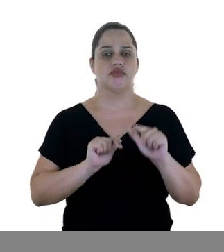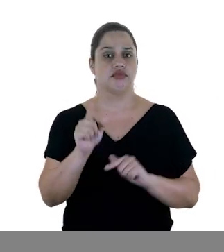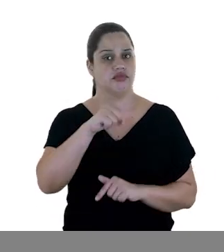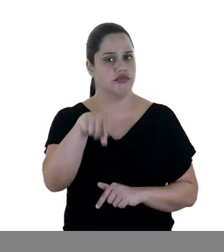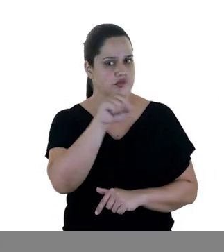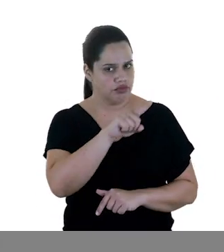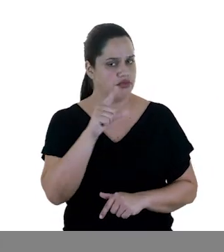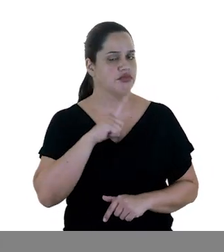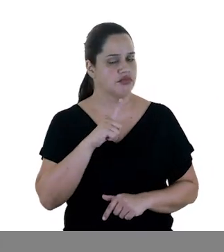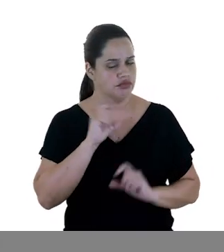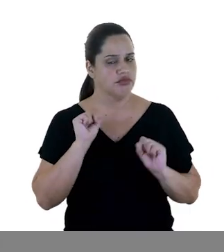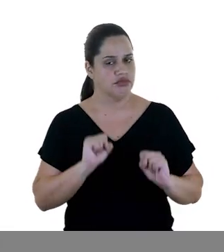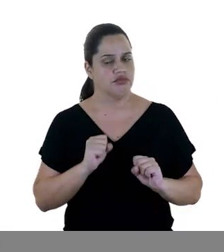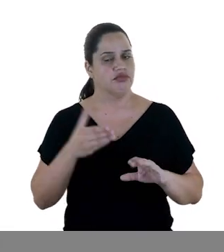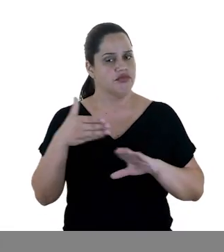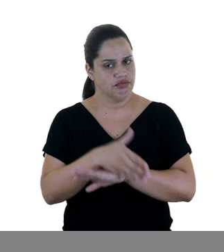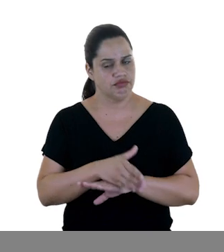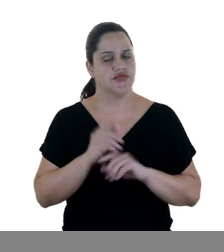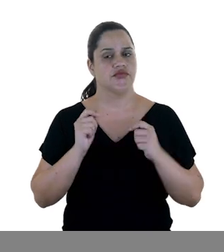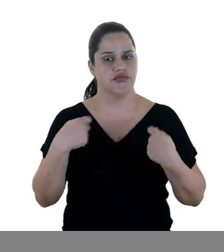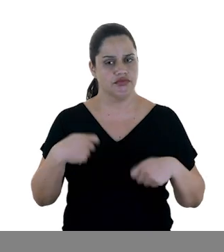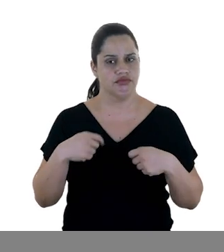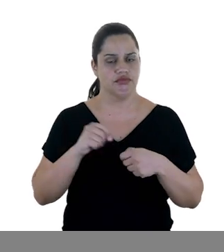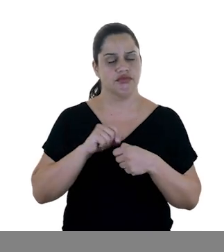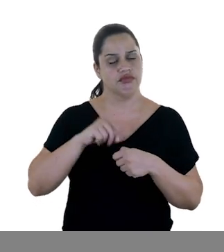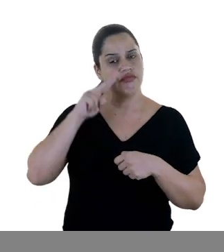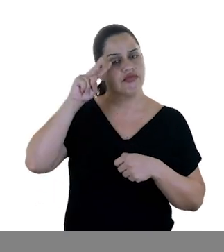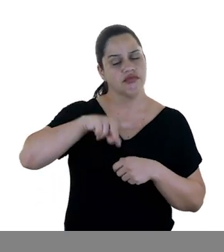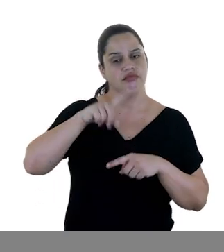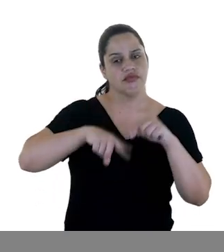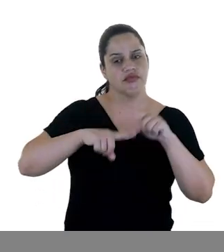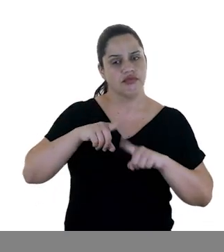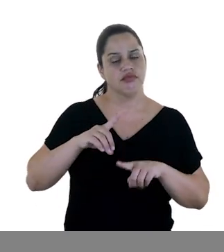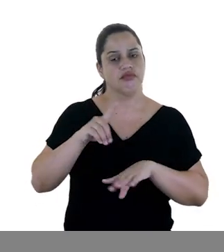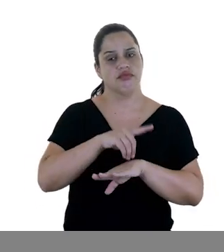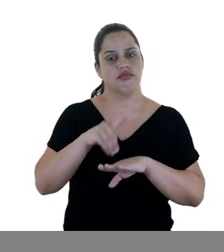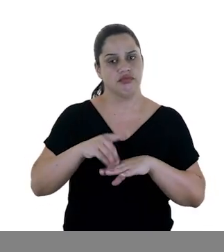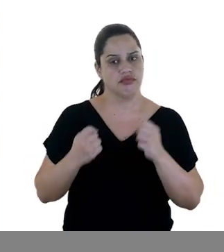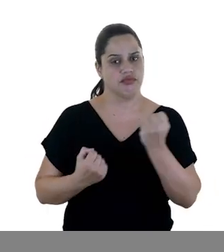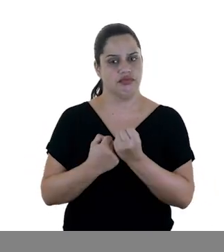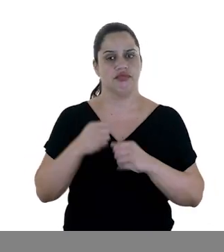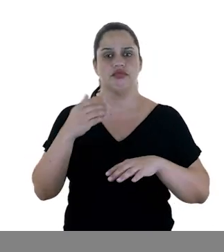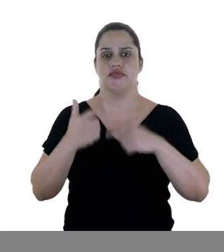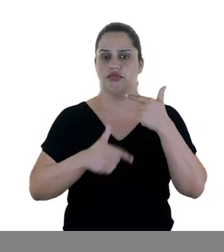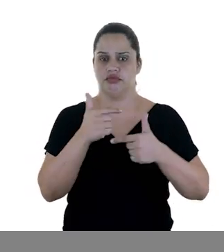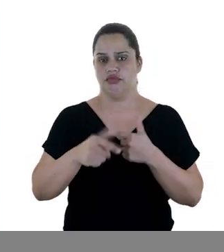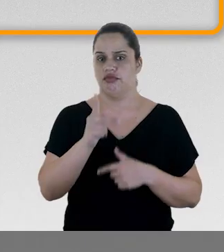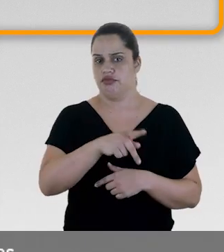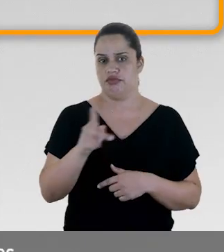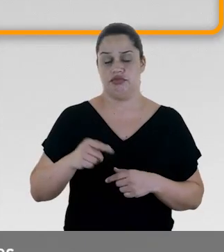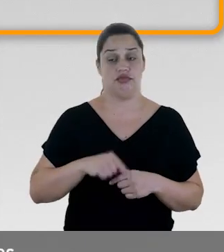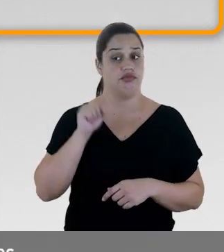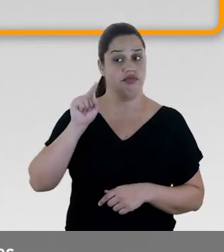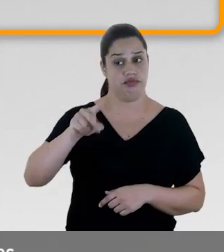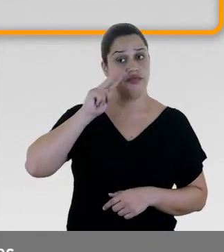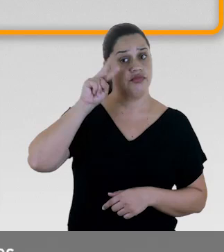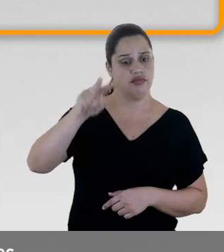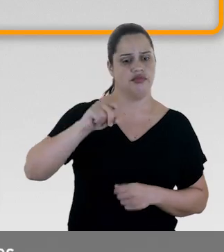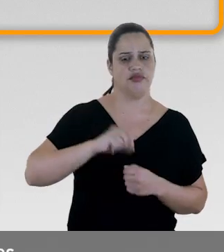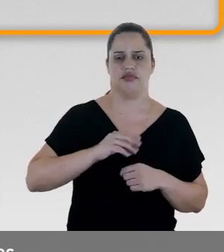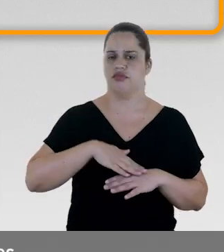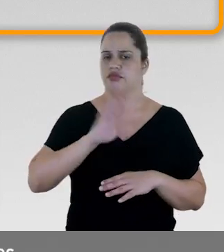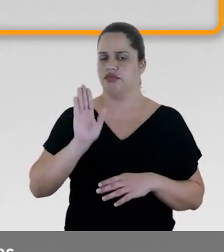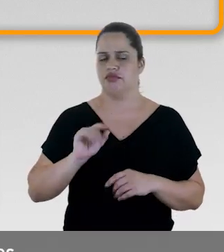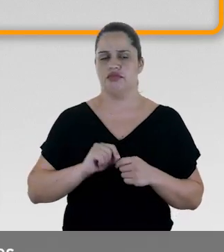trabalho, não hesite em consultar o material digital de apoio à prática do professor. Lá, você